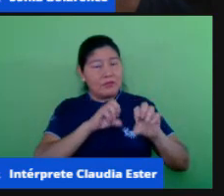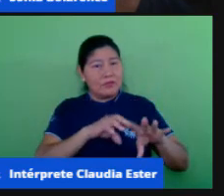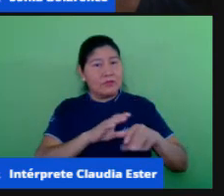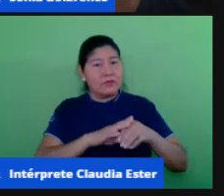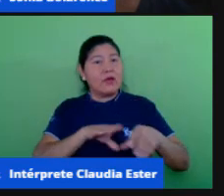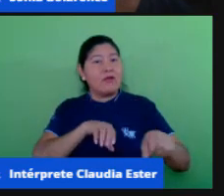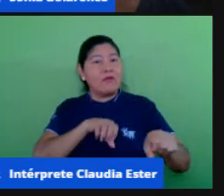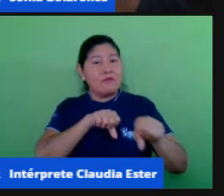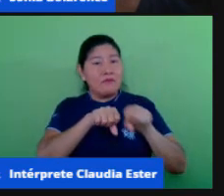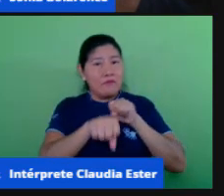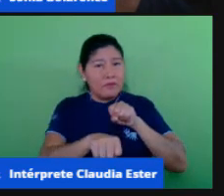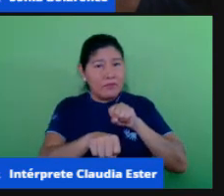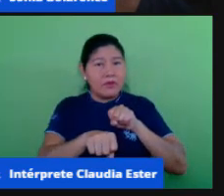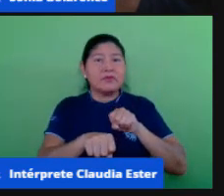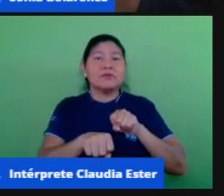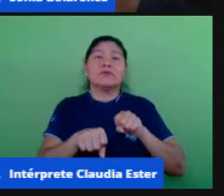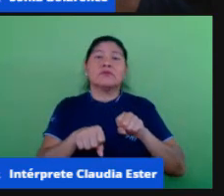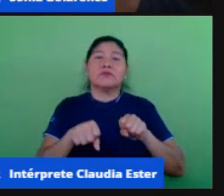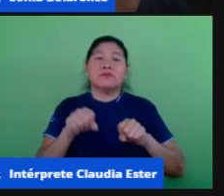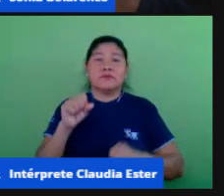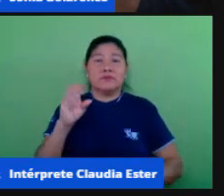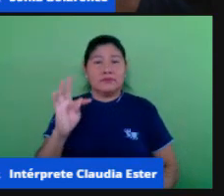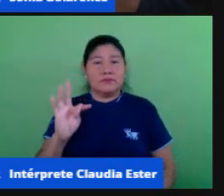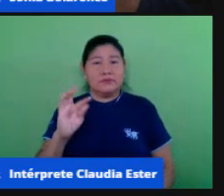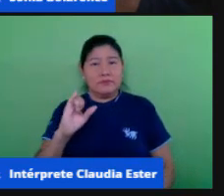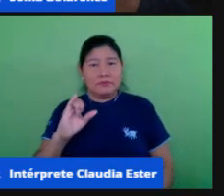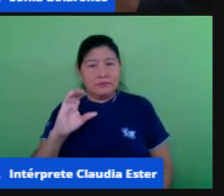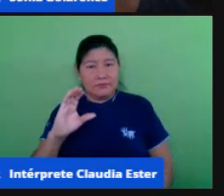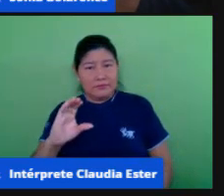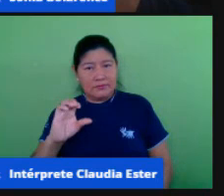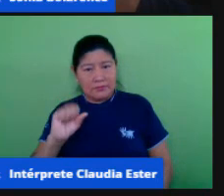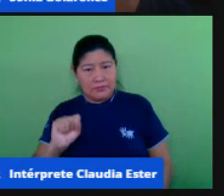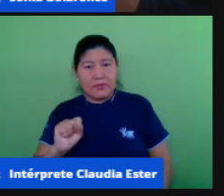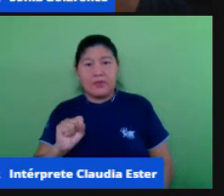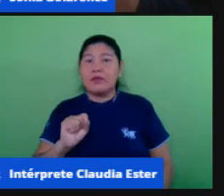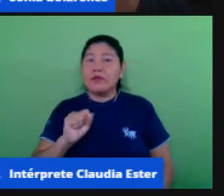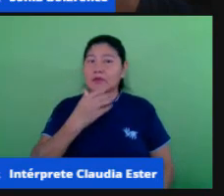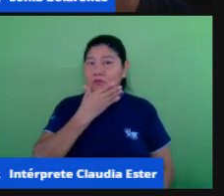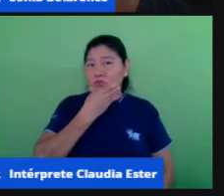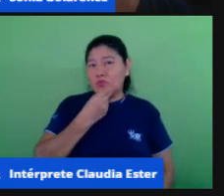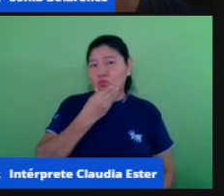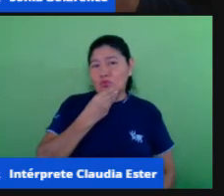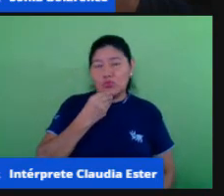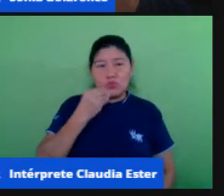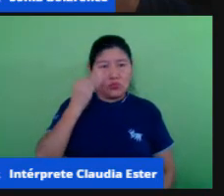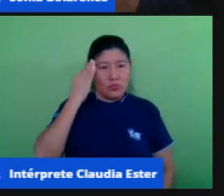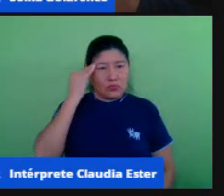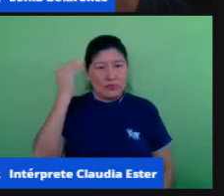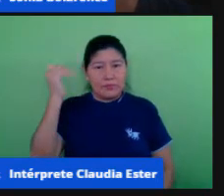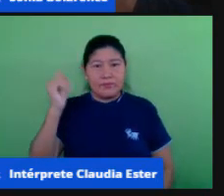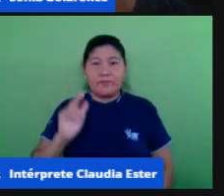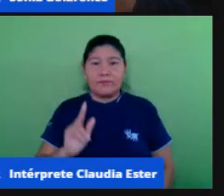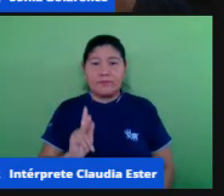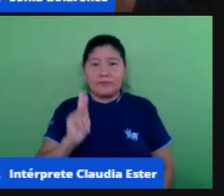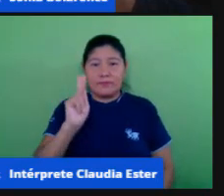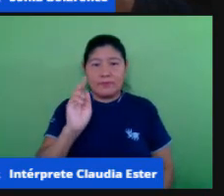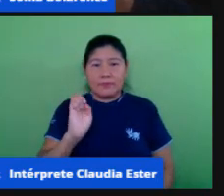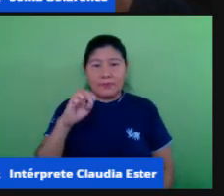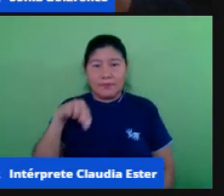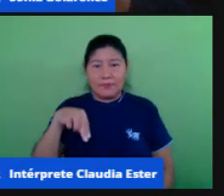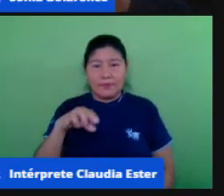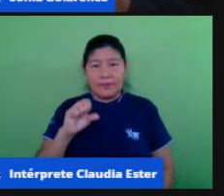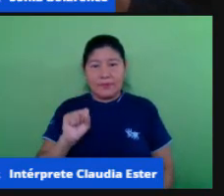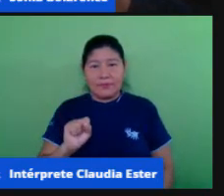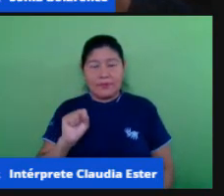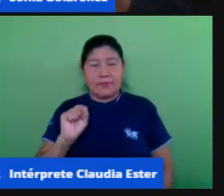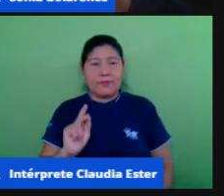e tics Kensky 2018 barra 2015 página 106 vai considerar